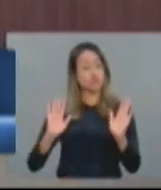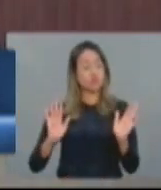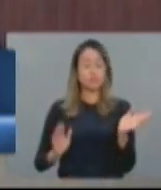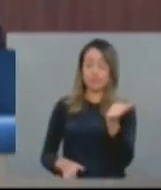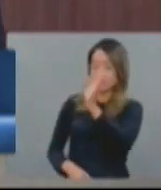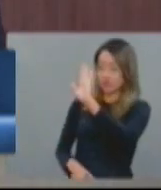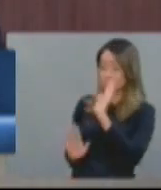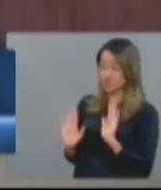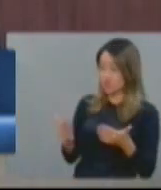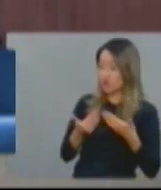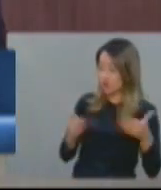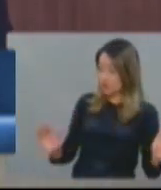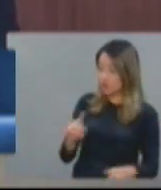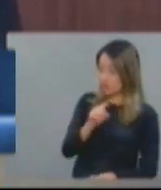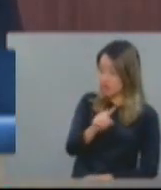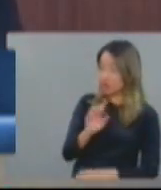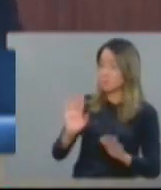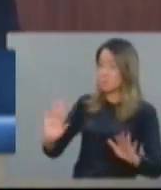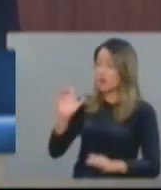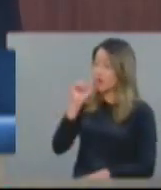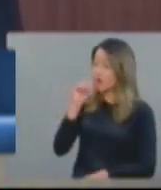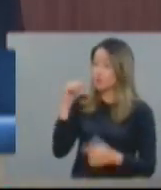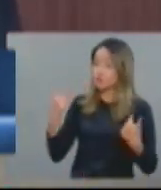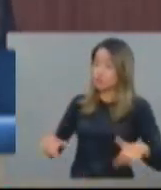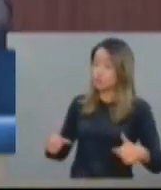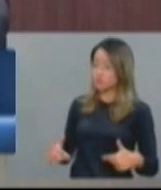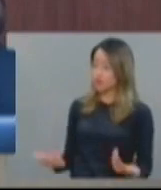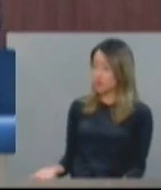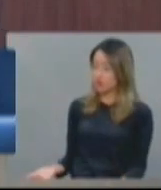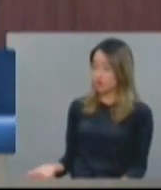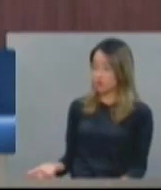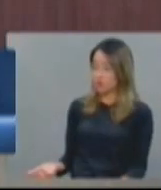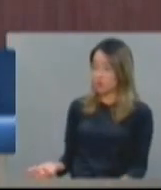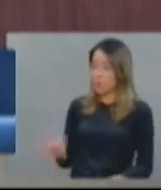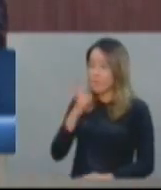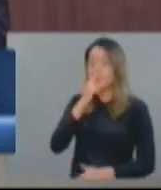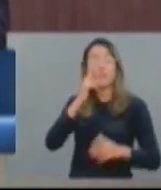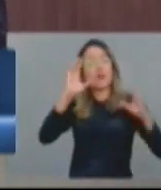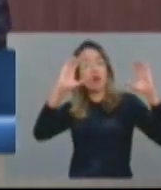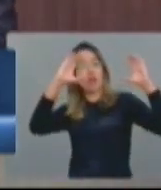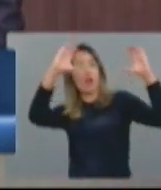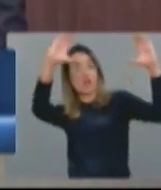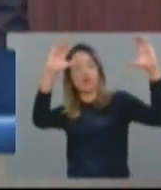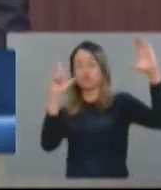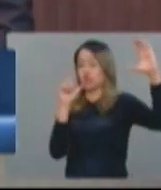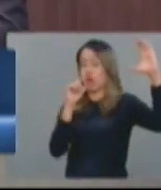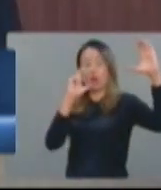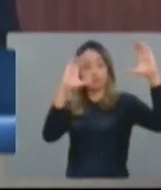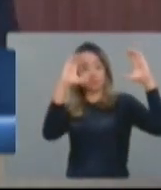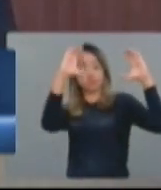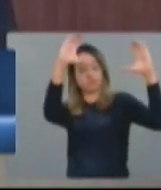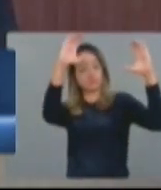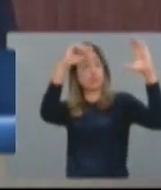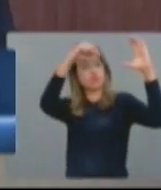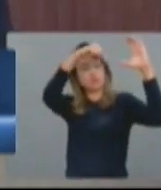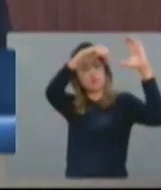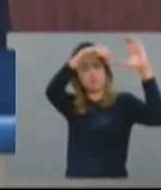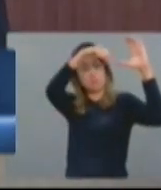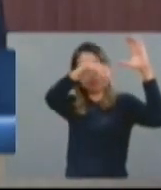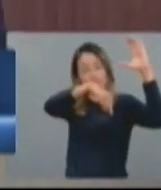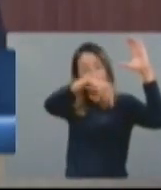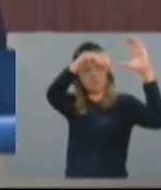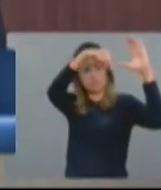inaugurou a obra que a caixa d'água vazou, eu não sou engenheiro não, engenheiro é deputado Roberto, uma obra nova,